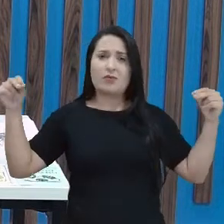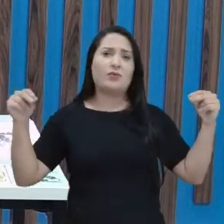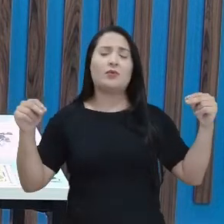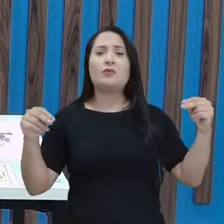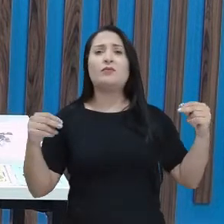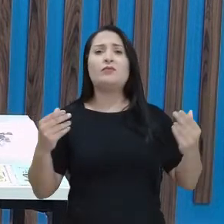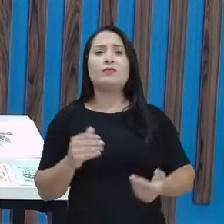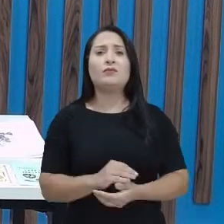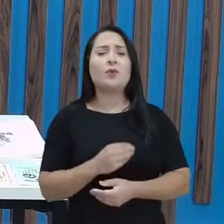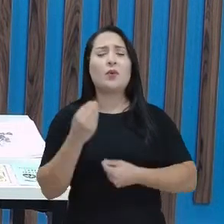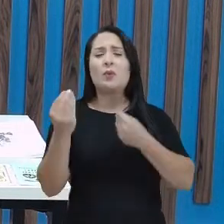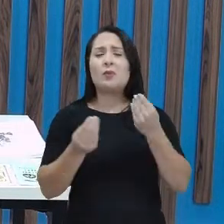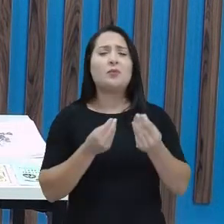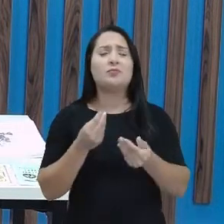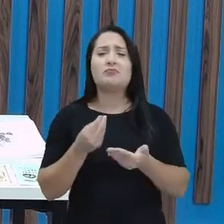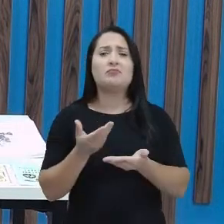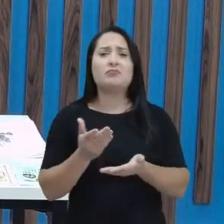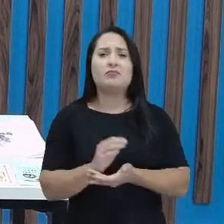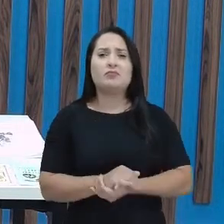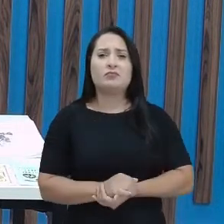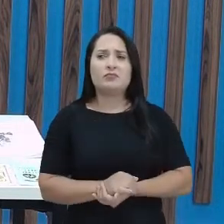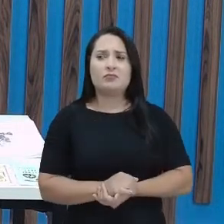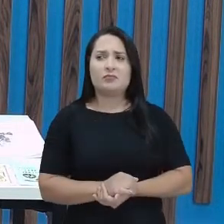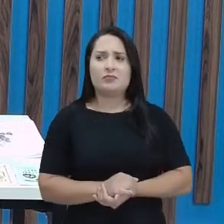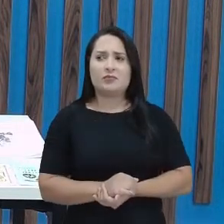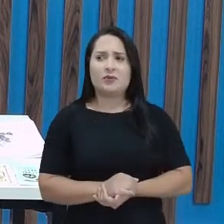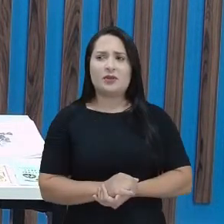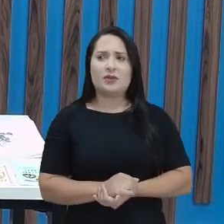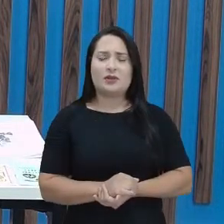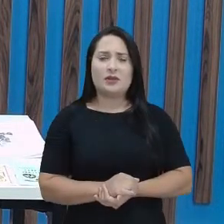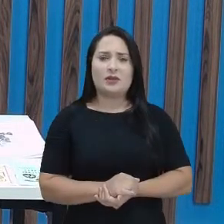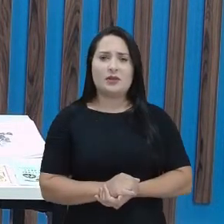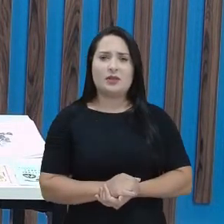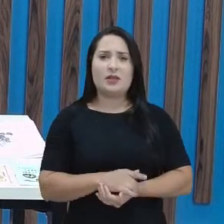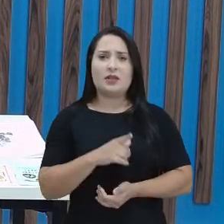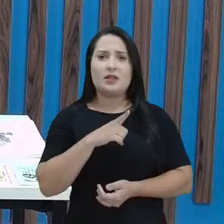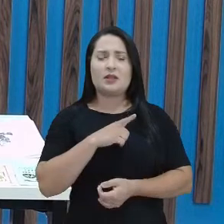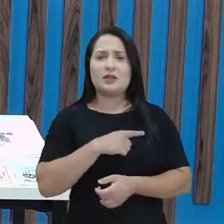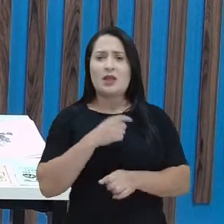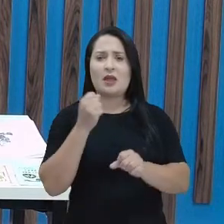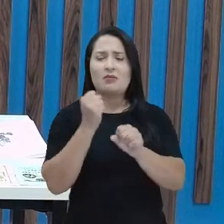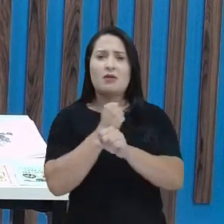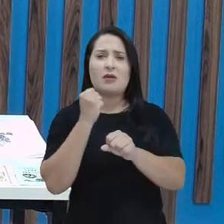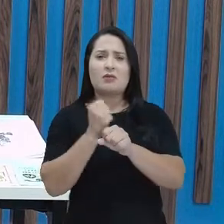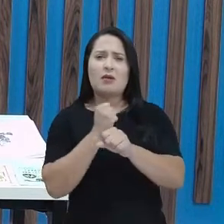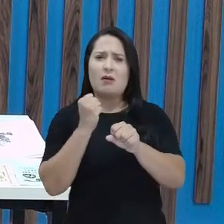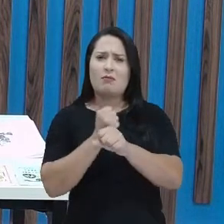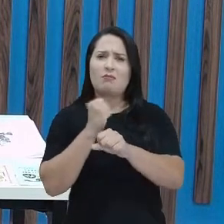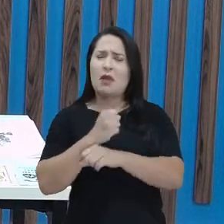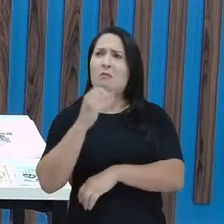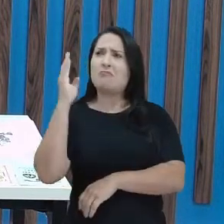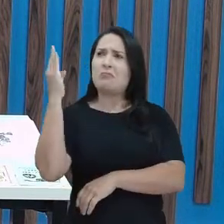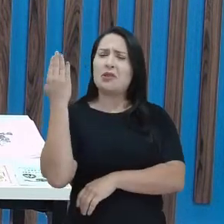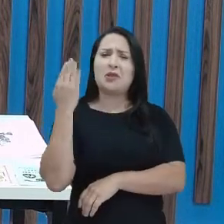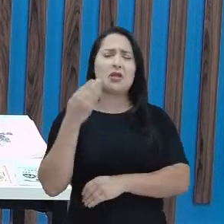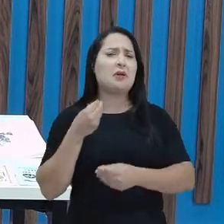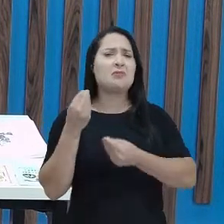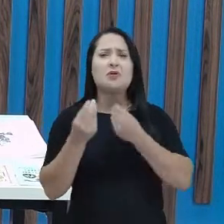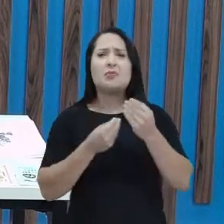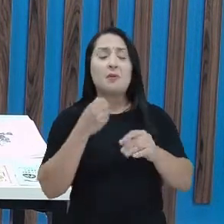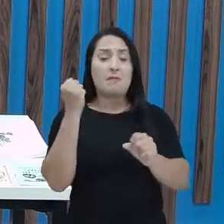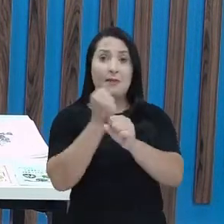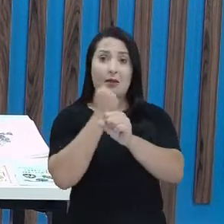xilogravuras são feitas? Elas são entalhadas em madeira. Entalhada, o que é isso? Sim,